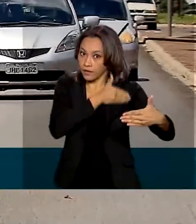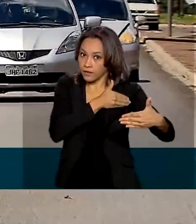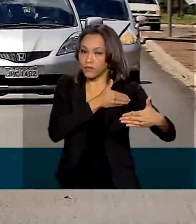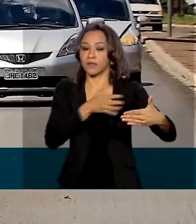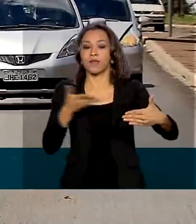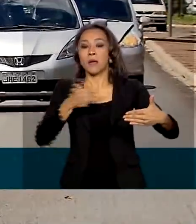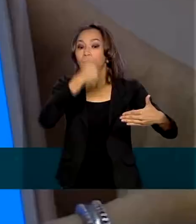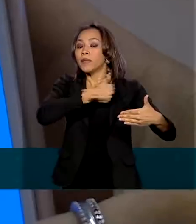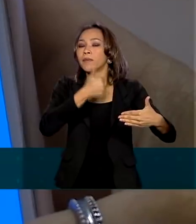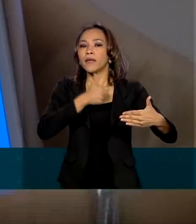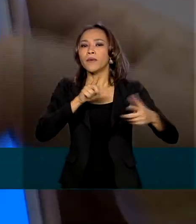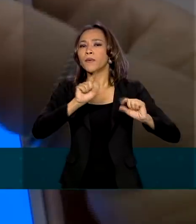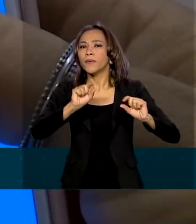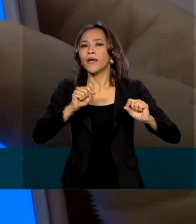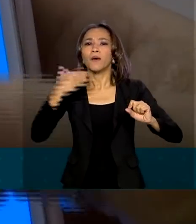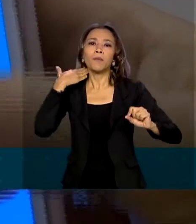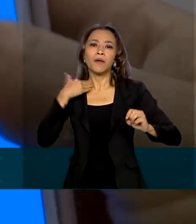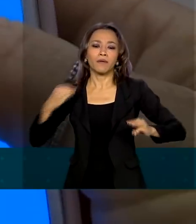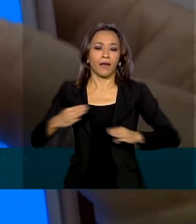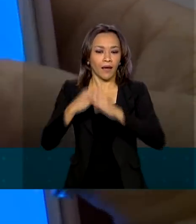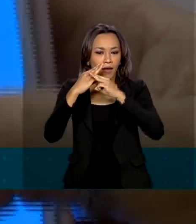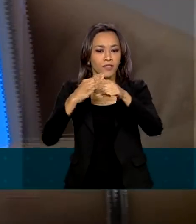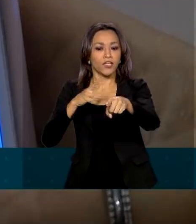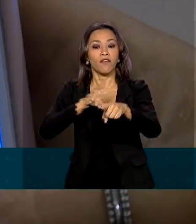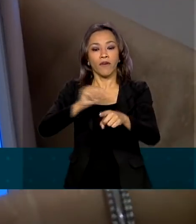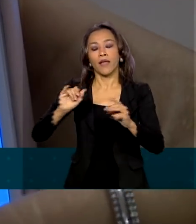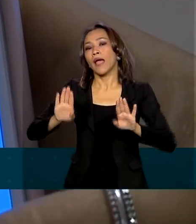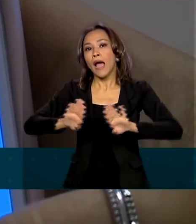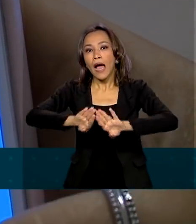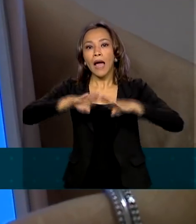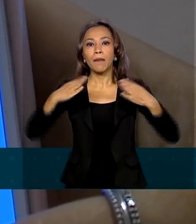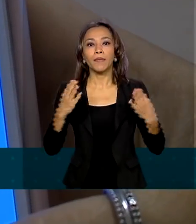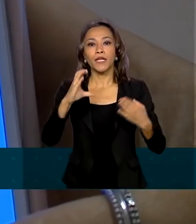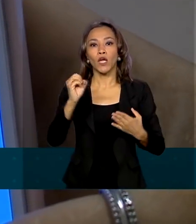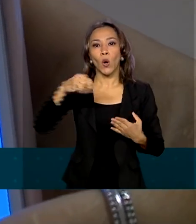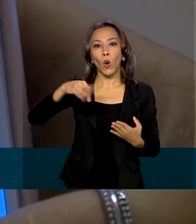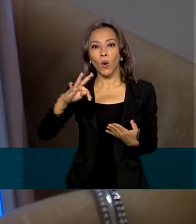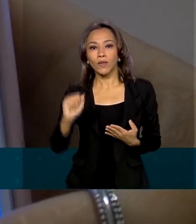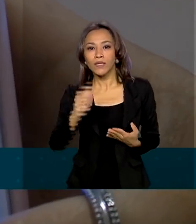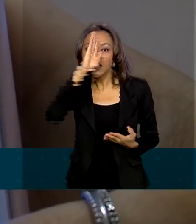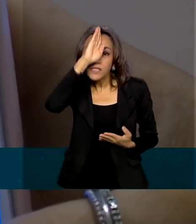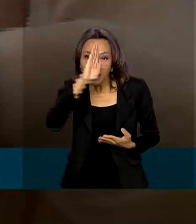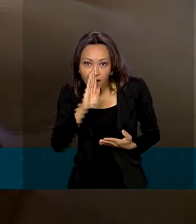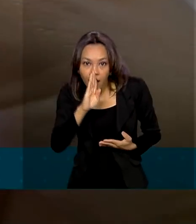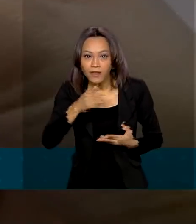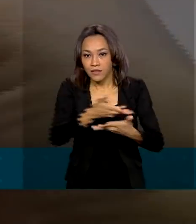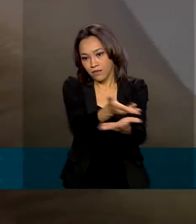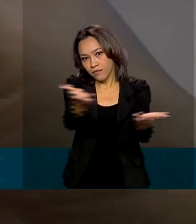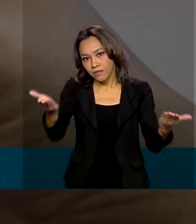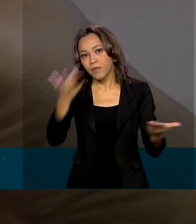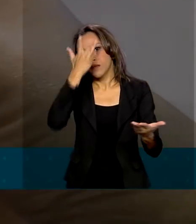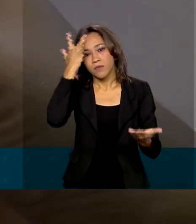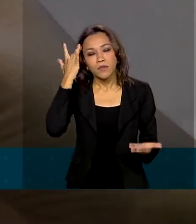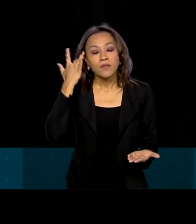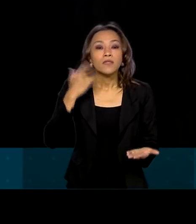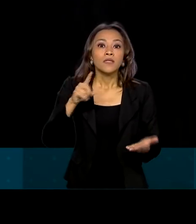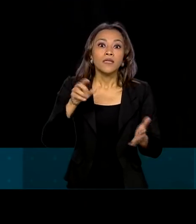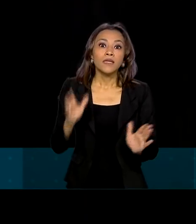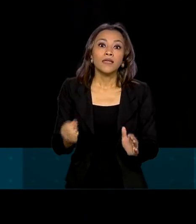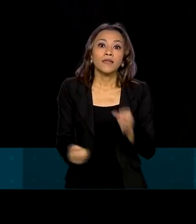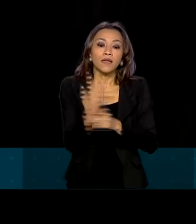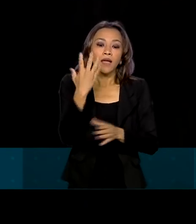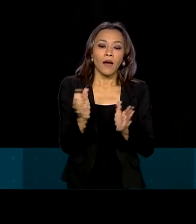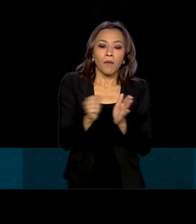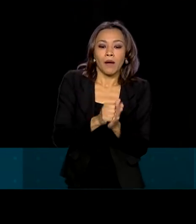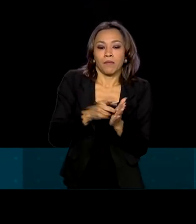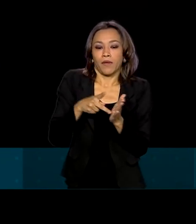primeira medida, a Caixa vai abrir contas digitais de graça para os beneficiários e criar um aplicativo.